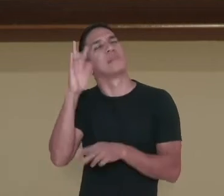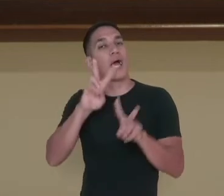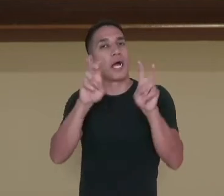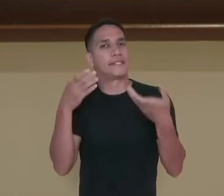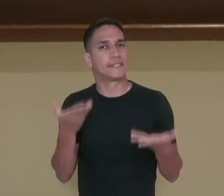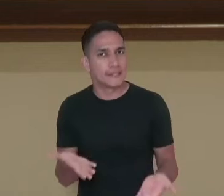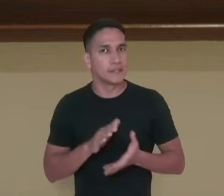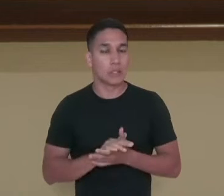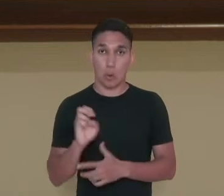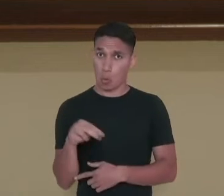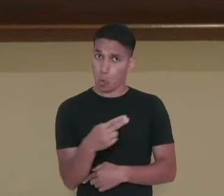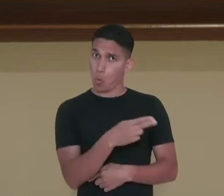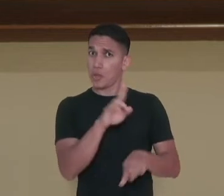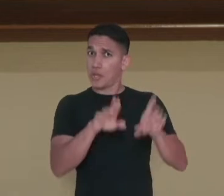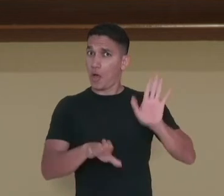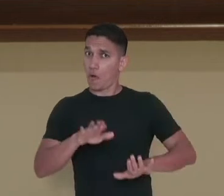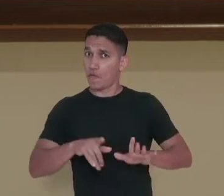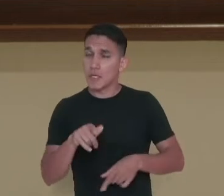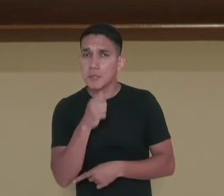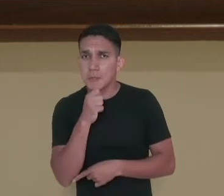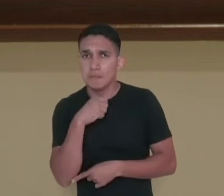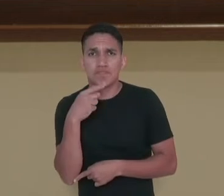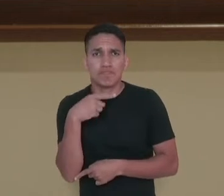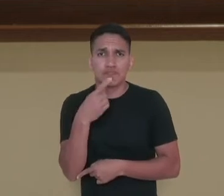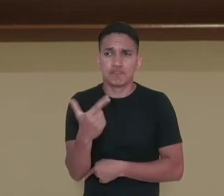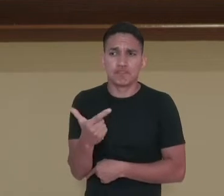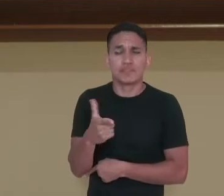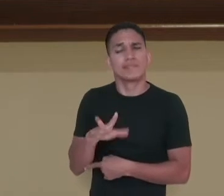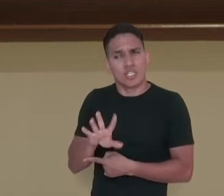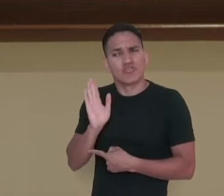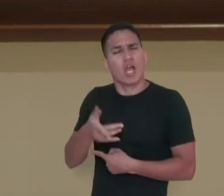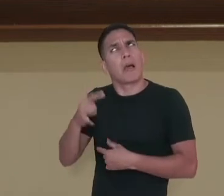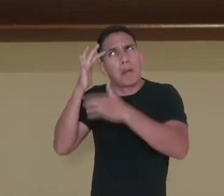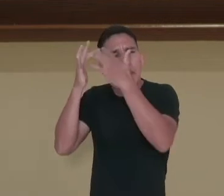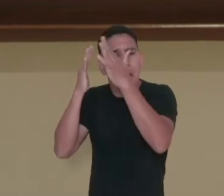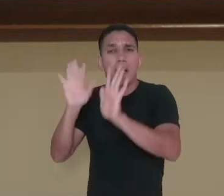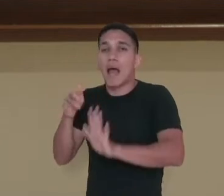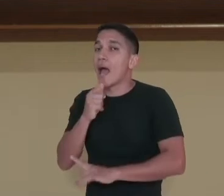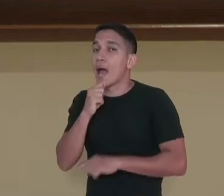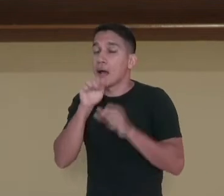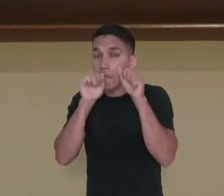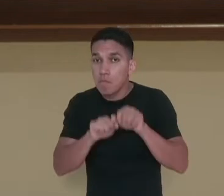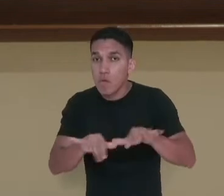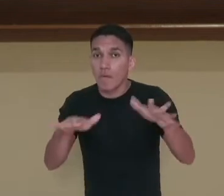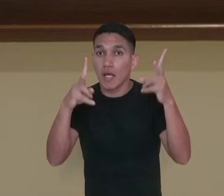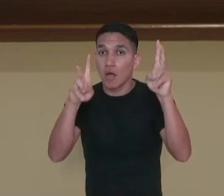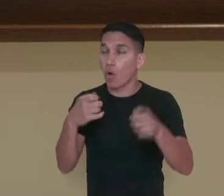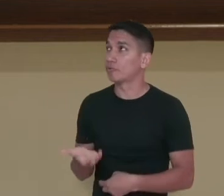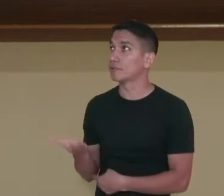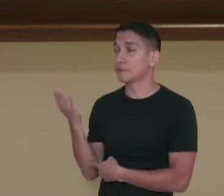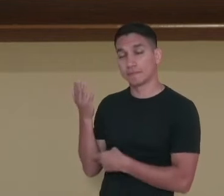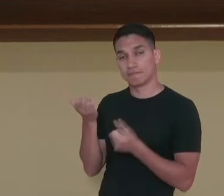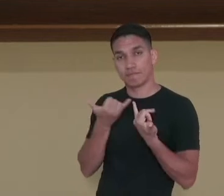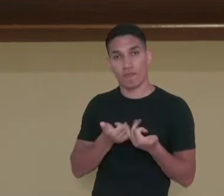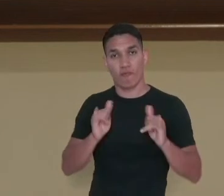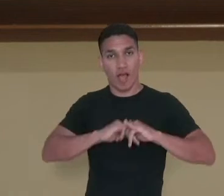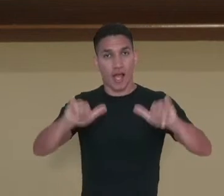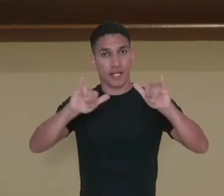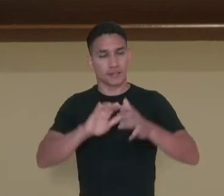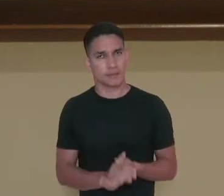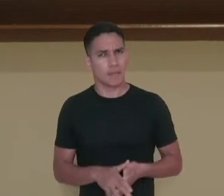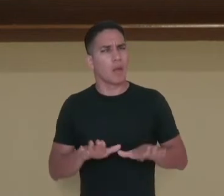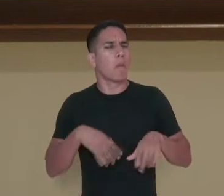nisso, ou talvez não conseguiu, ou talvez até tivesse, mas não conseguiu vir à tona, como os dois aqui conseguiram? E